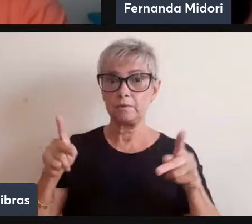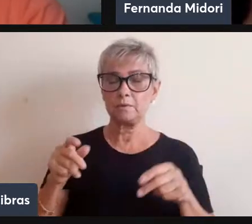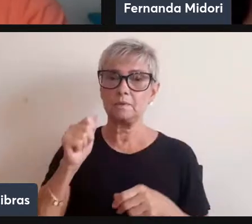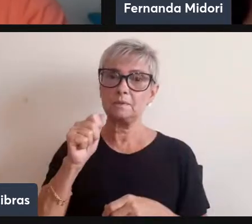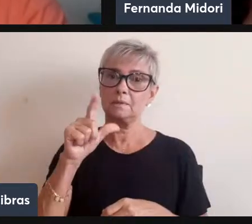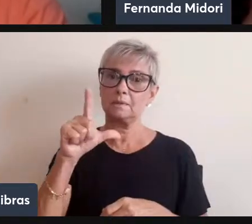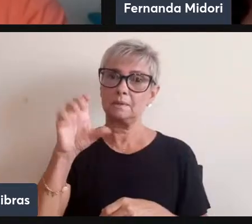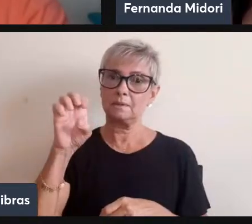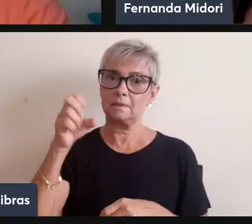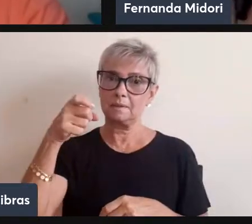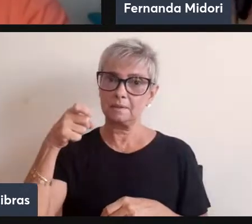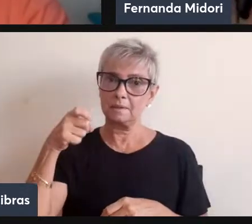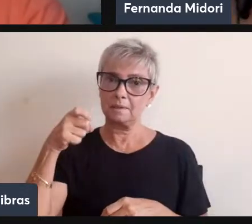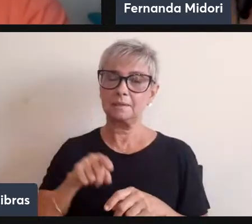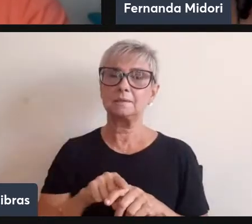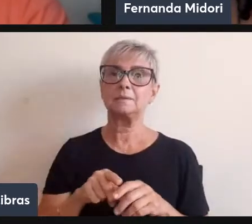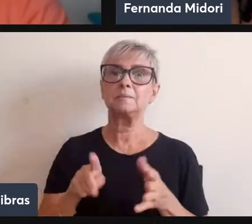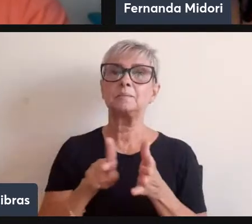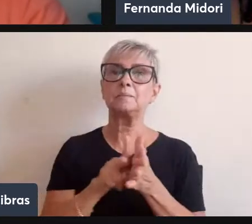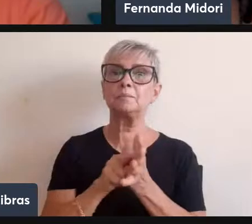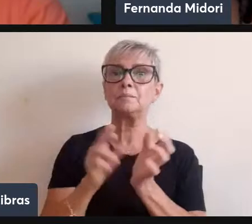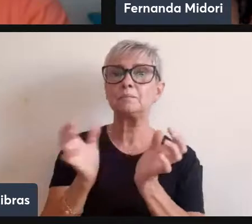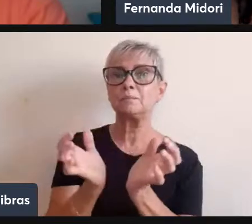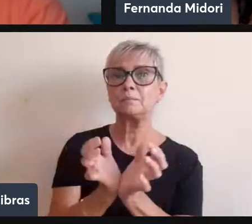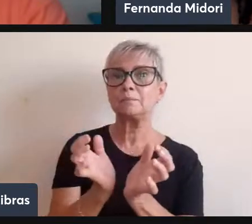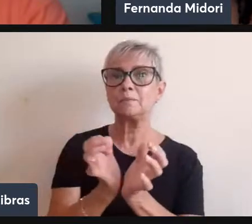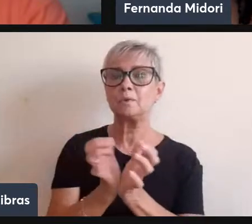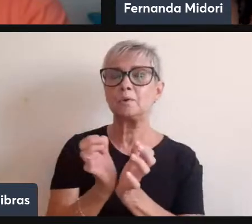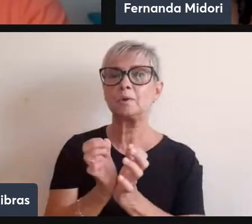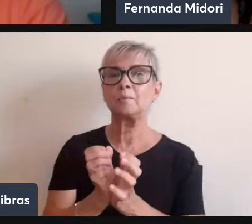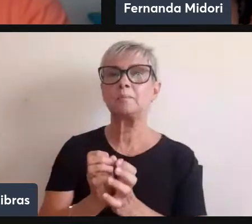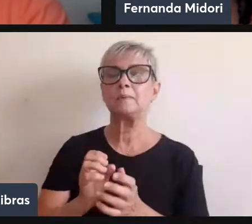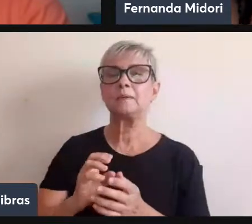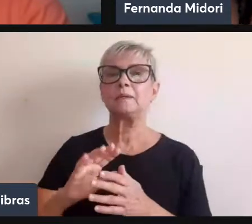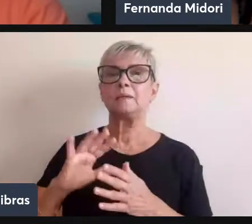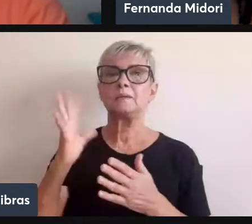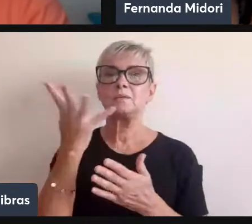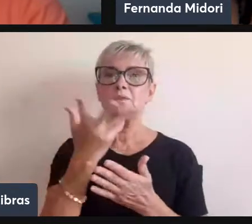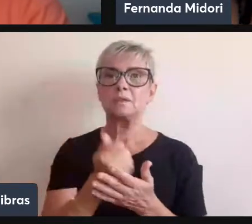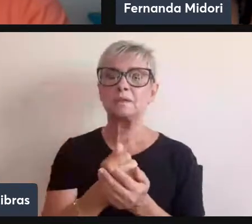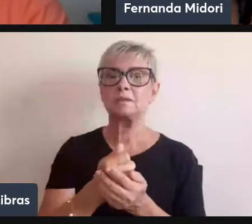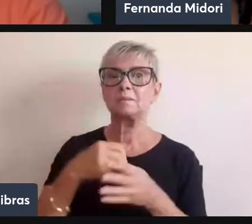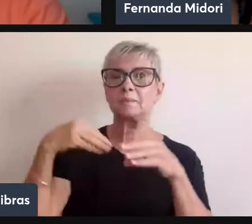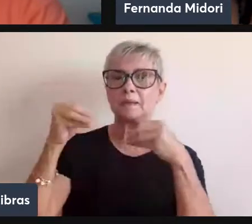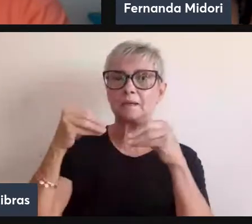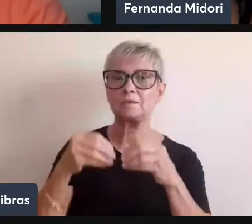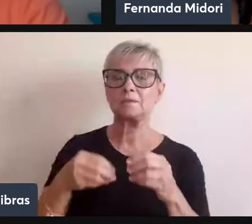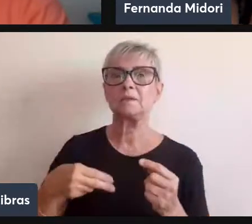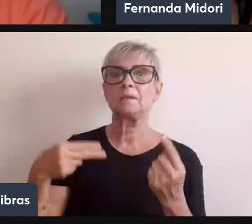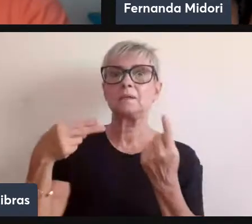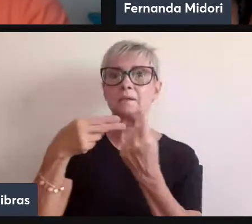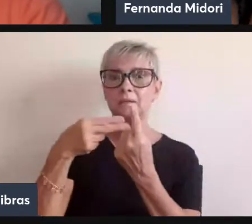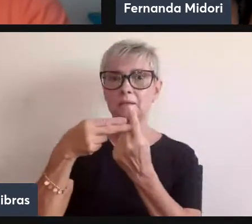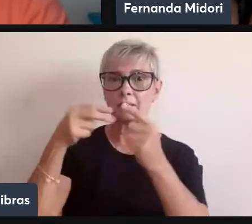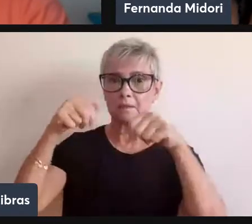professor do Departamento de Artes Plásticas da Escola Guinhar, aqui em Belo Horizonte,